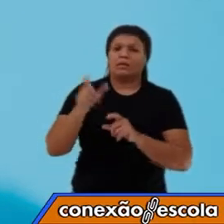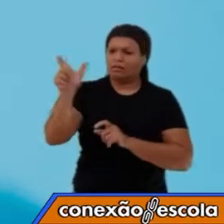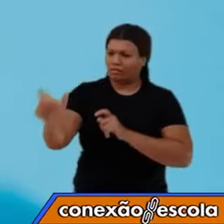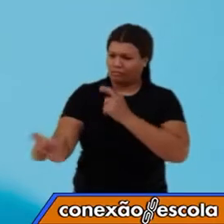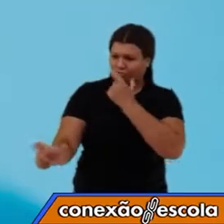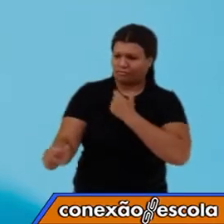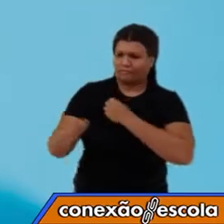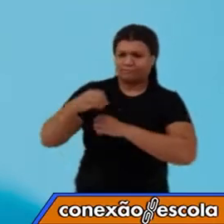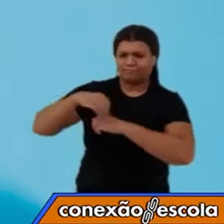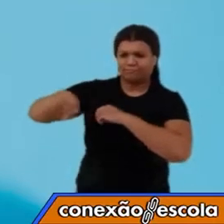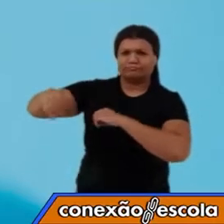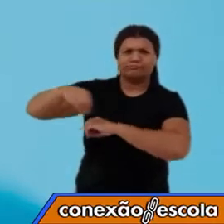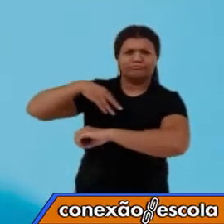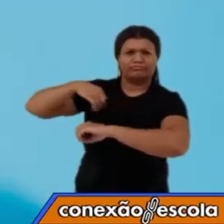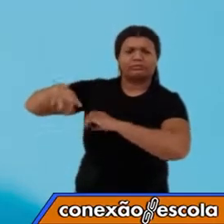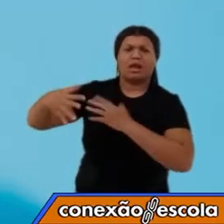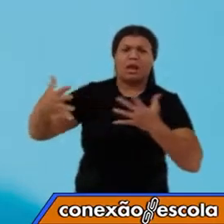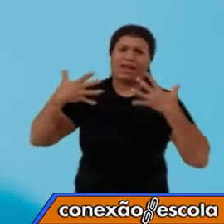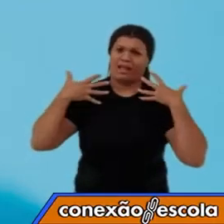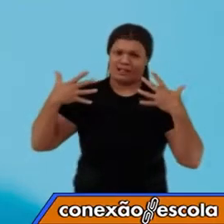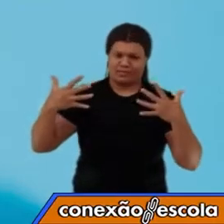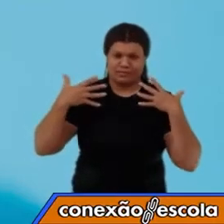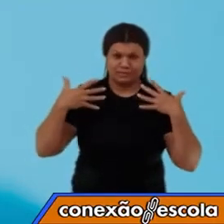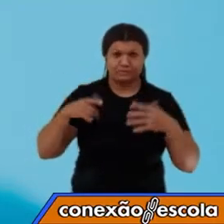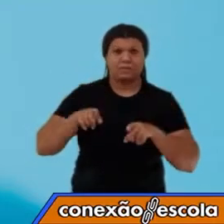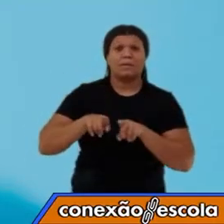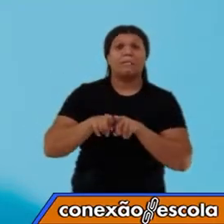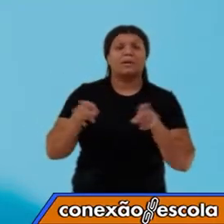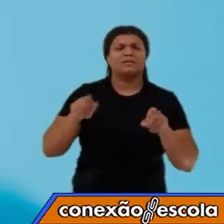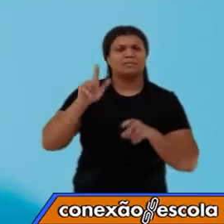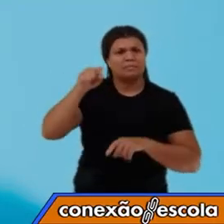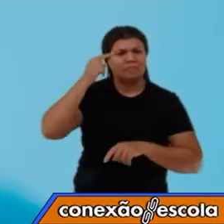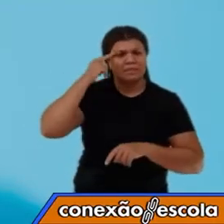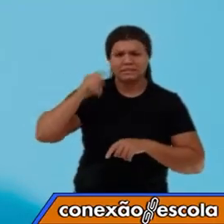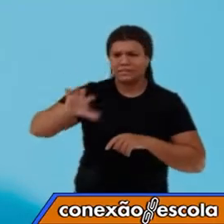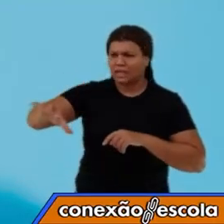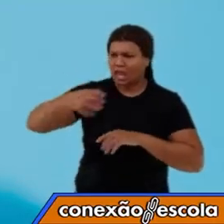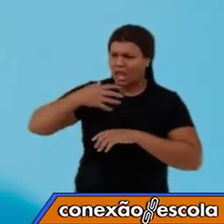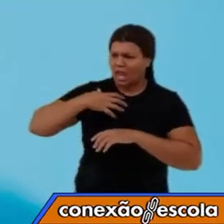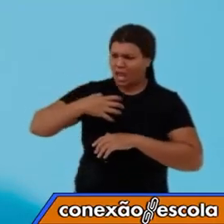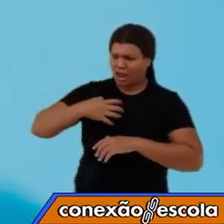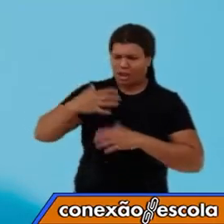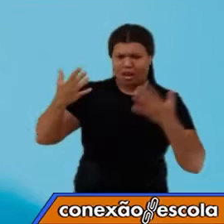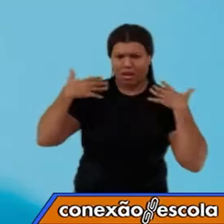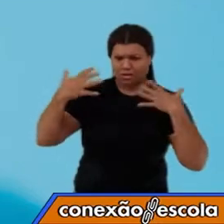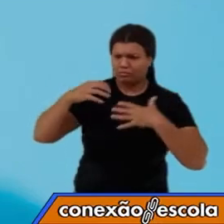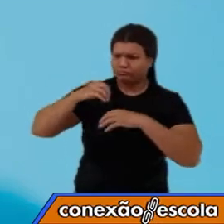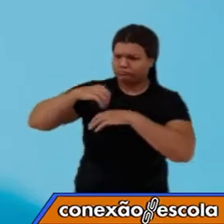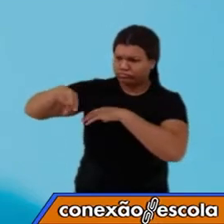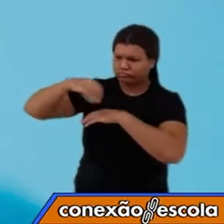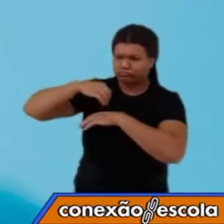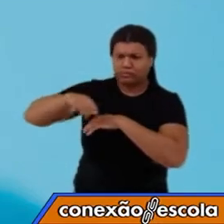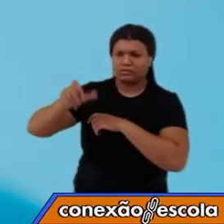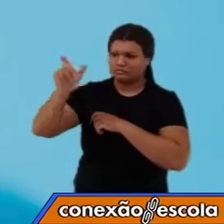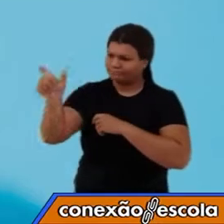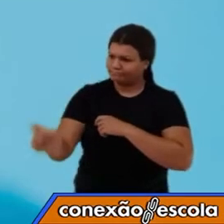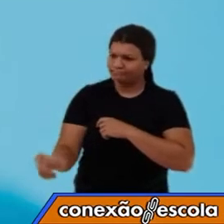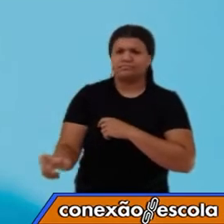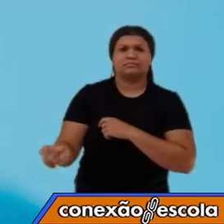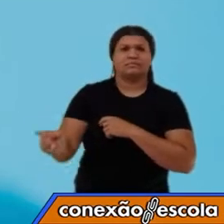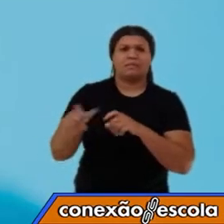corpo para o outro. Lembrando que essa transferência de calor vai acontecer sempre daquele corpo com